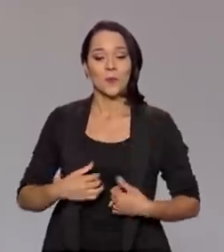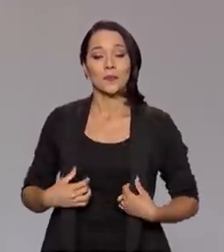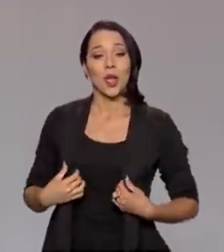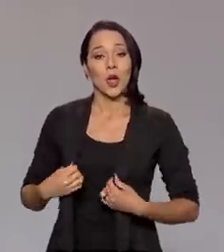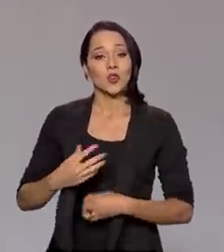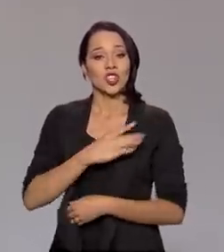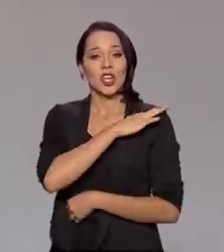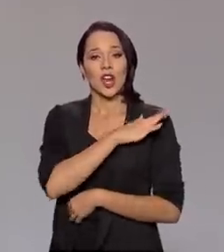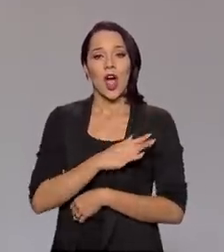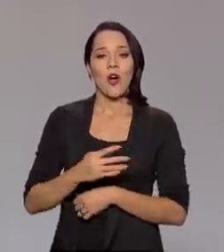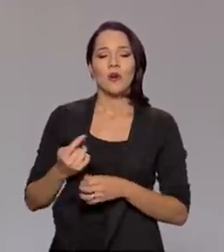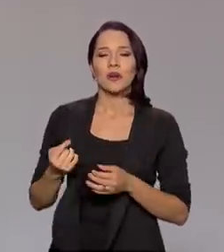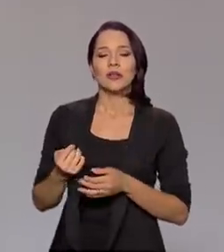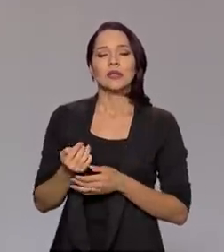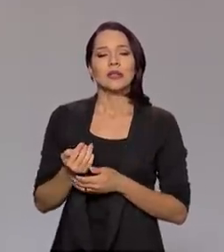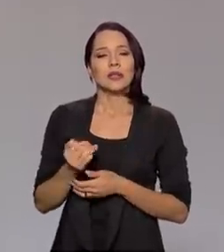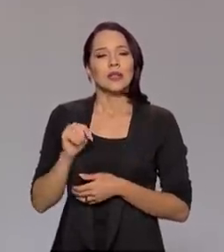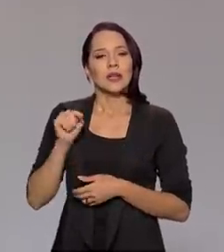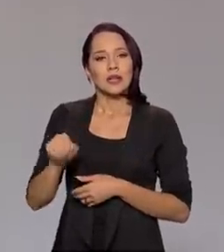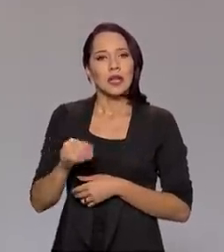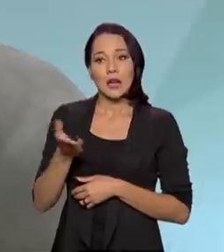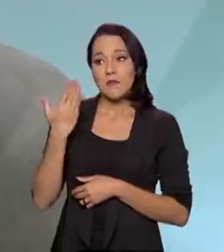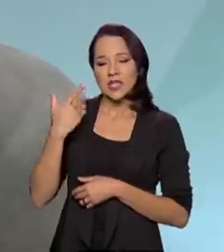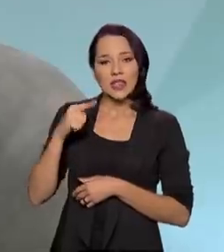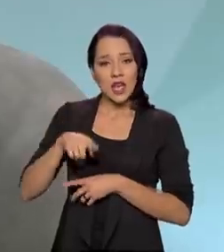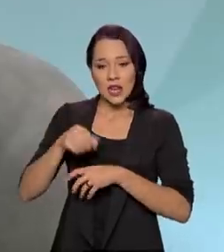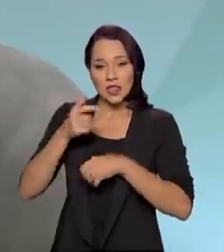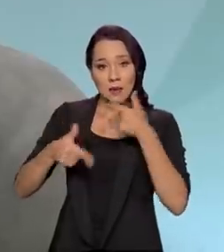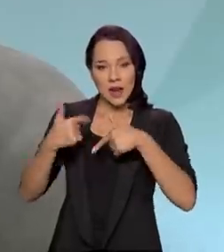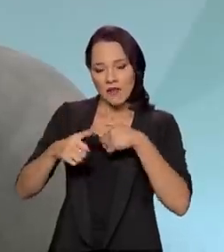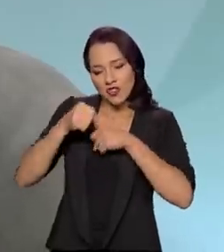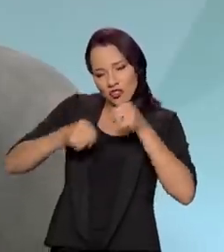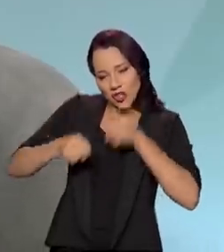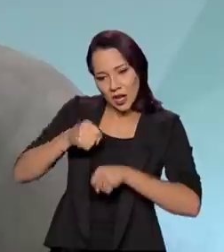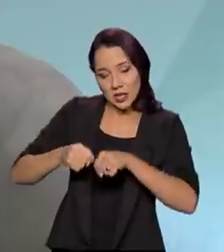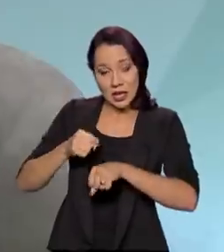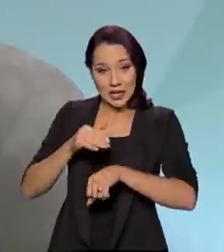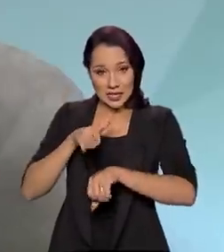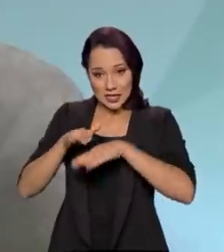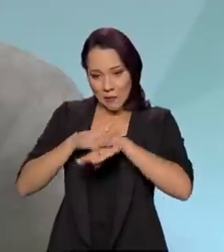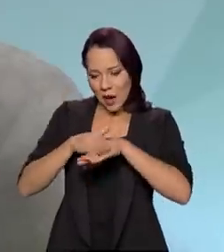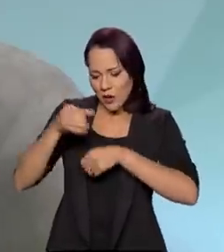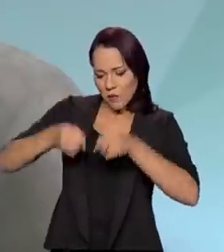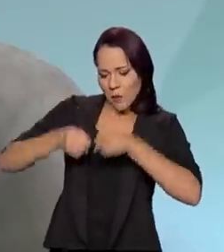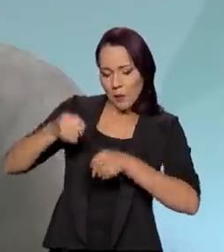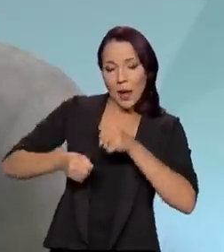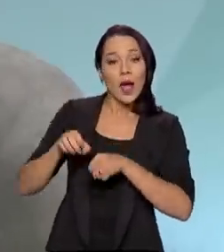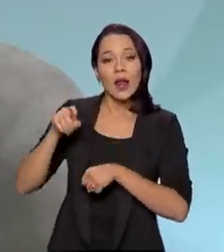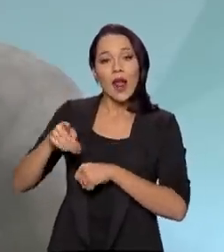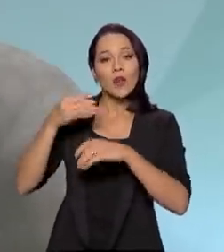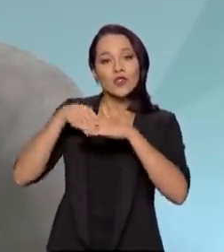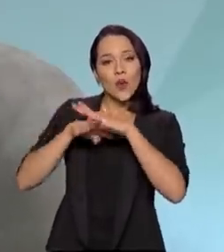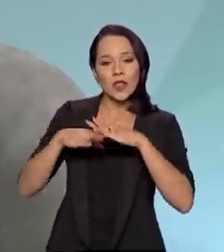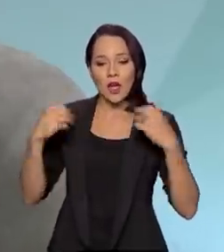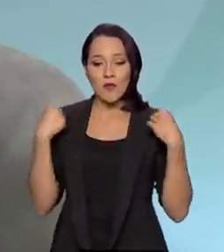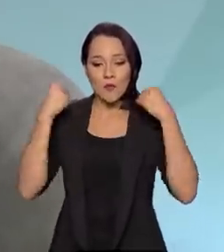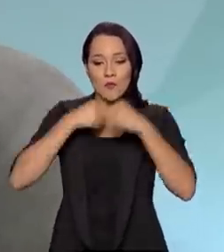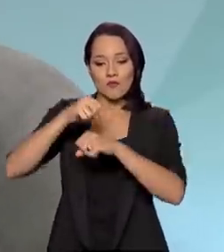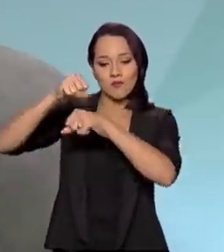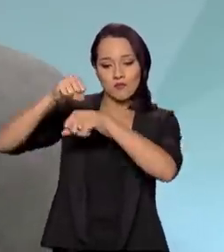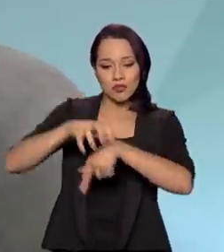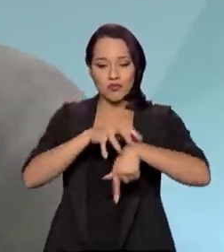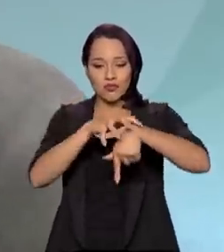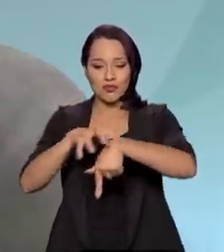chegou a general de divisão e ele era o engraxate onde se guardava os paraquedas na Brigada